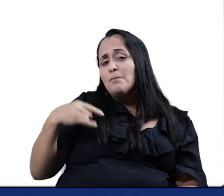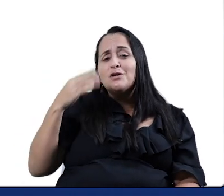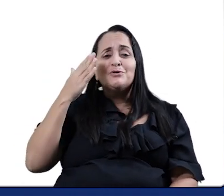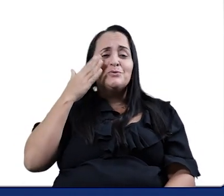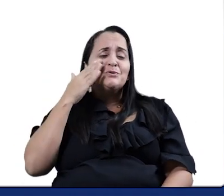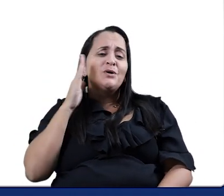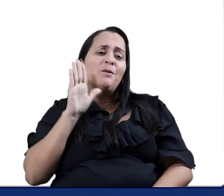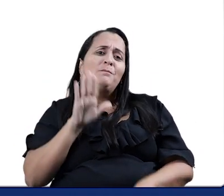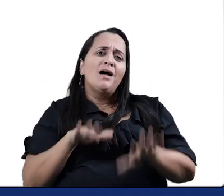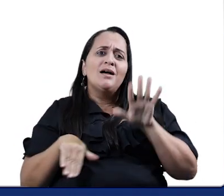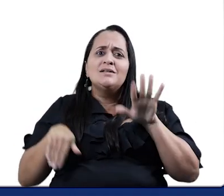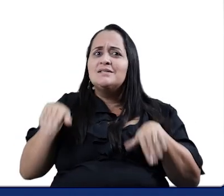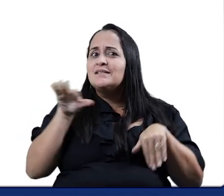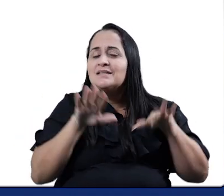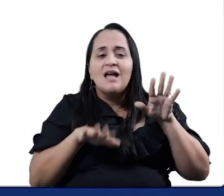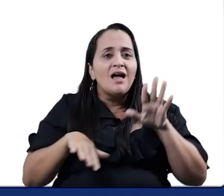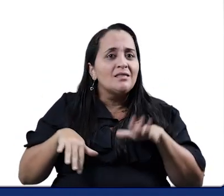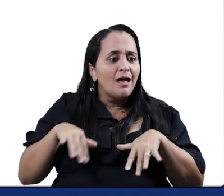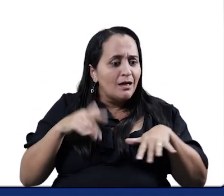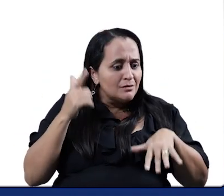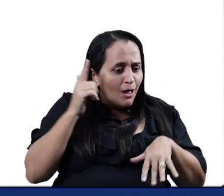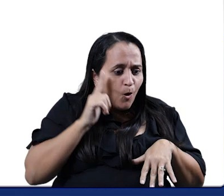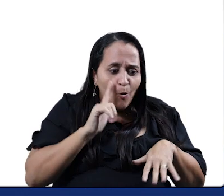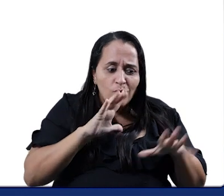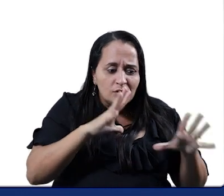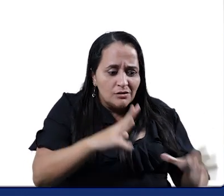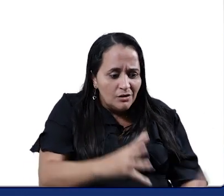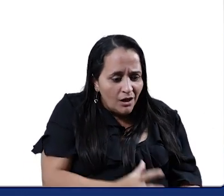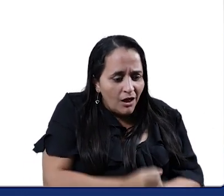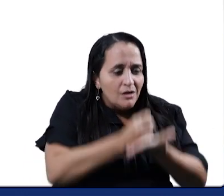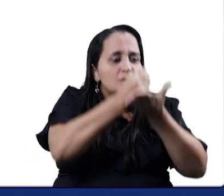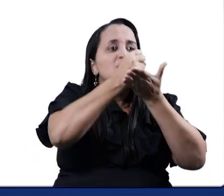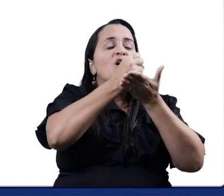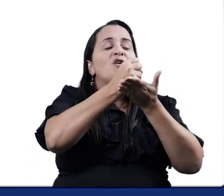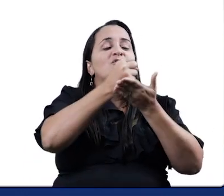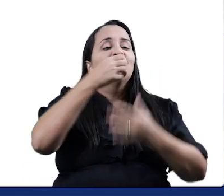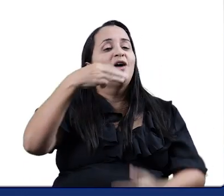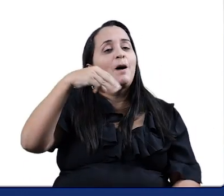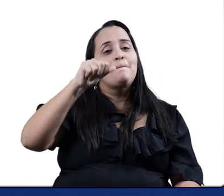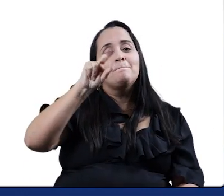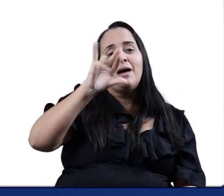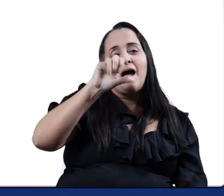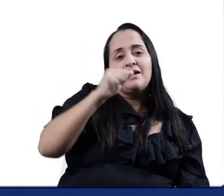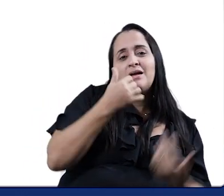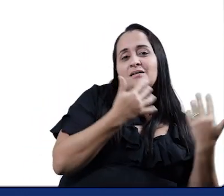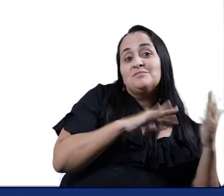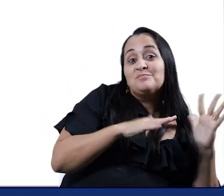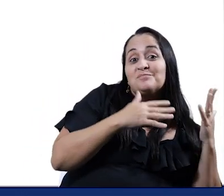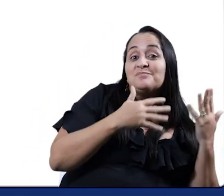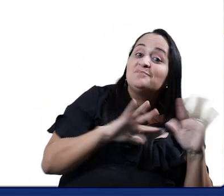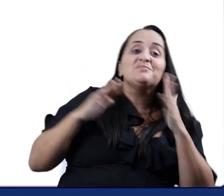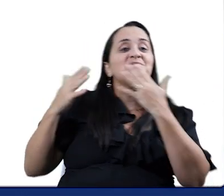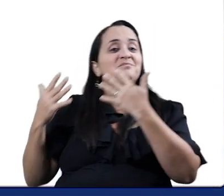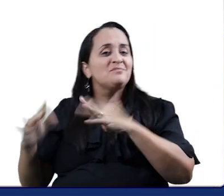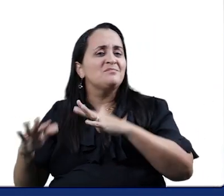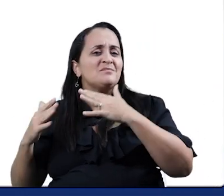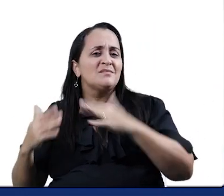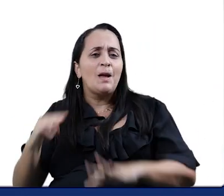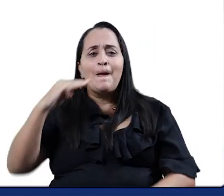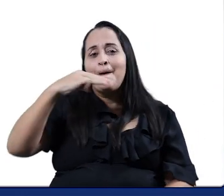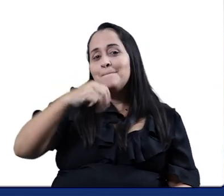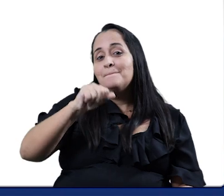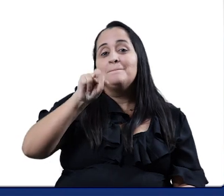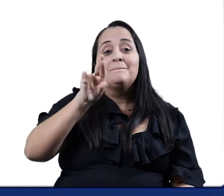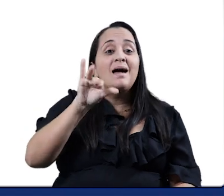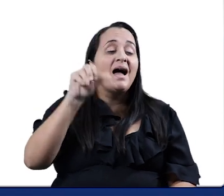nadar, Eu tirava a Maria do fundo do mar. Cirili pra lá, cirili pra cá. A Maria